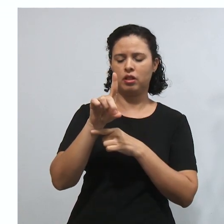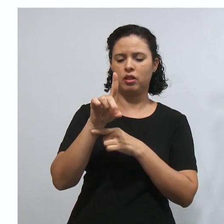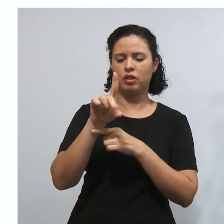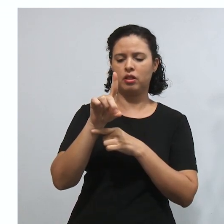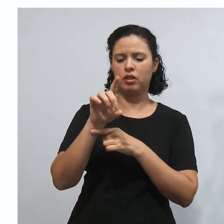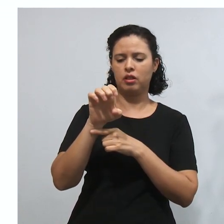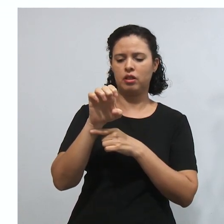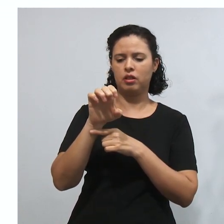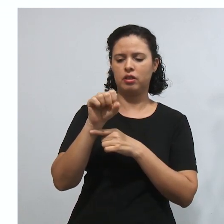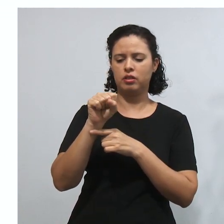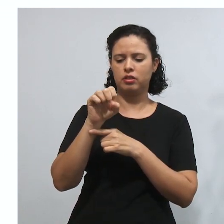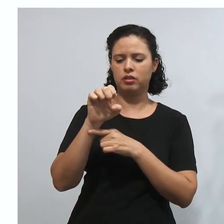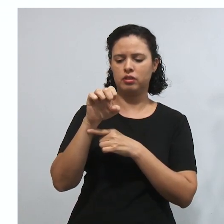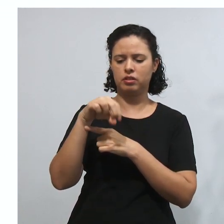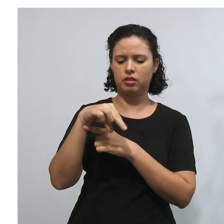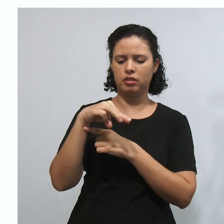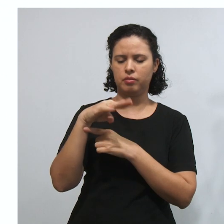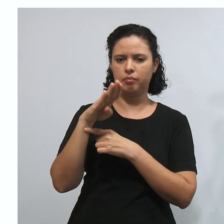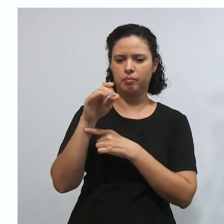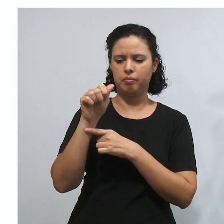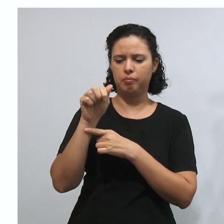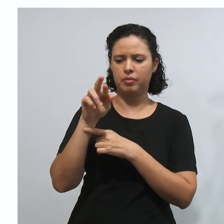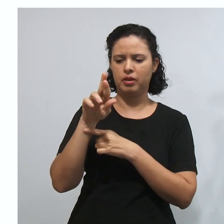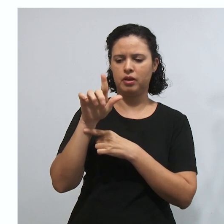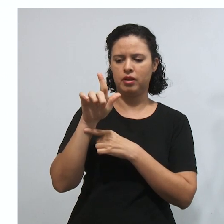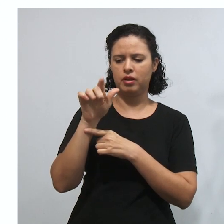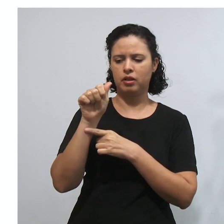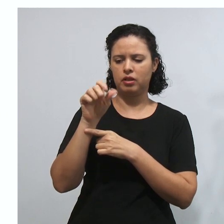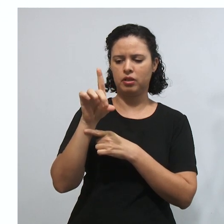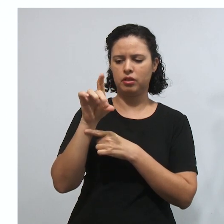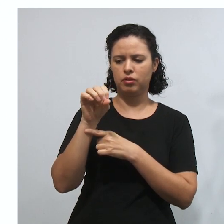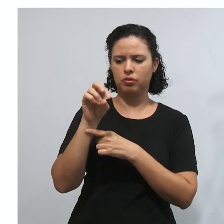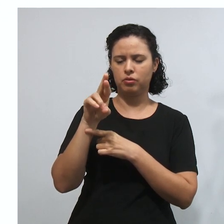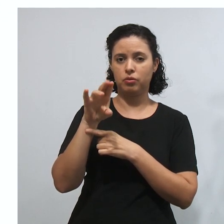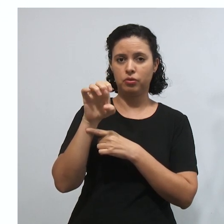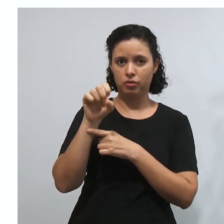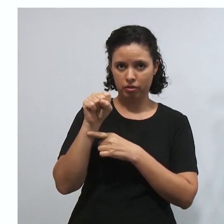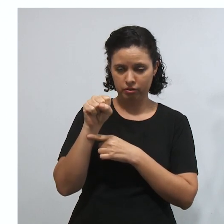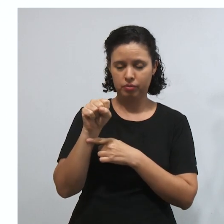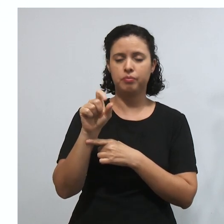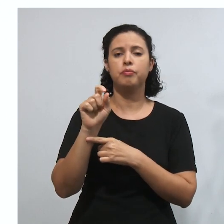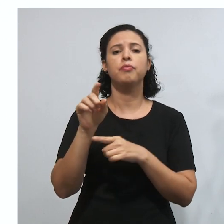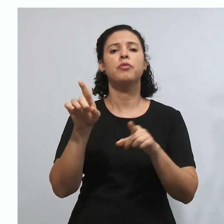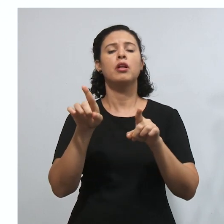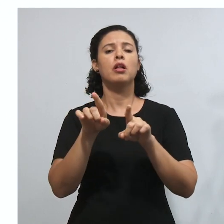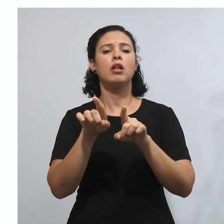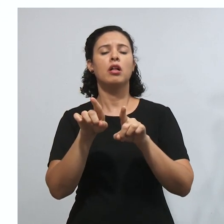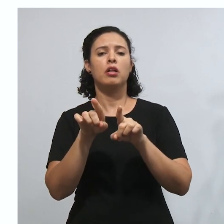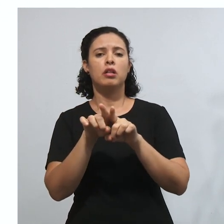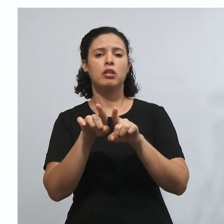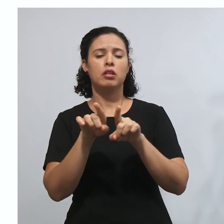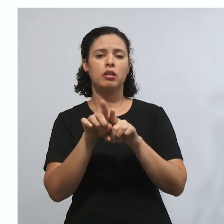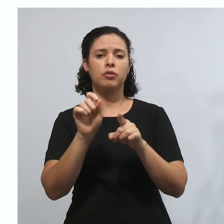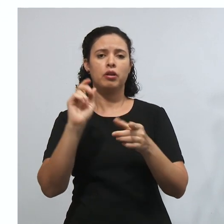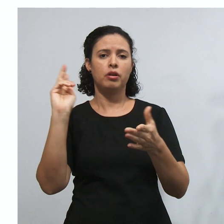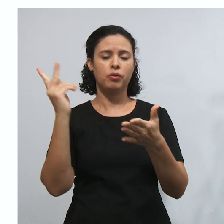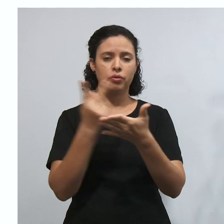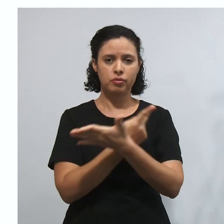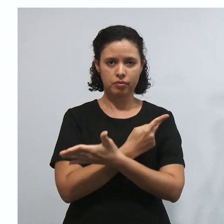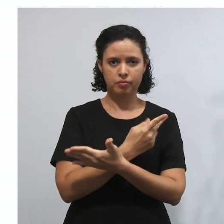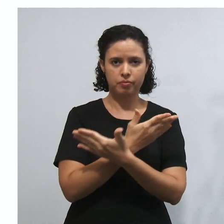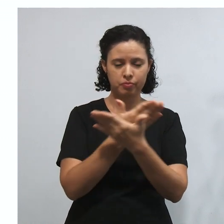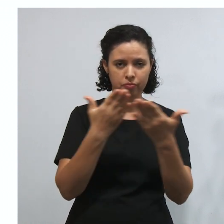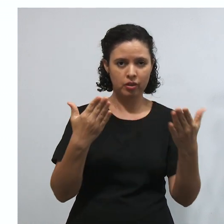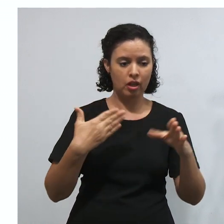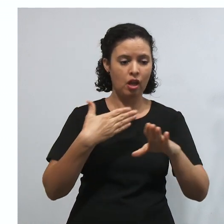no âmbito do Tribunal de Justiça Estadual, tá certo? E aí, o que que acontece? Vai que você